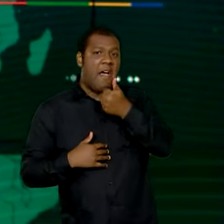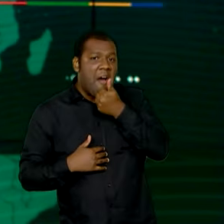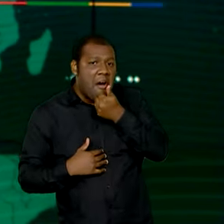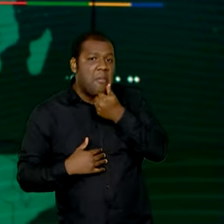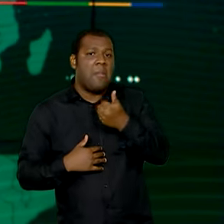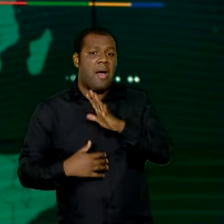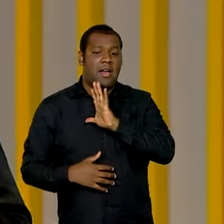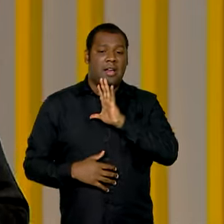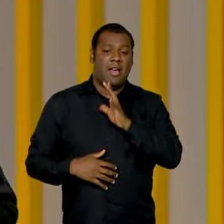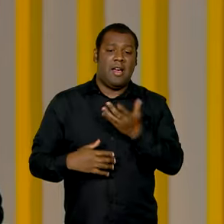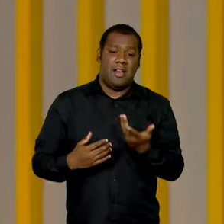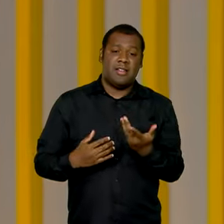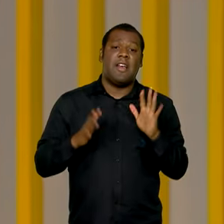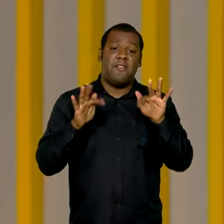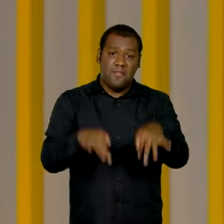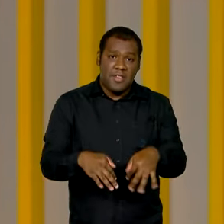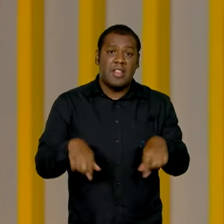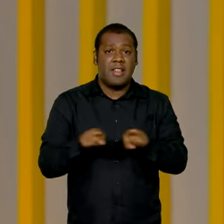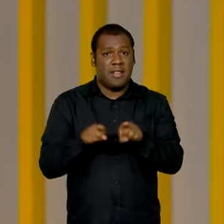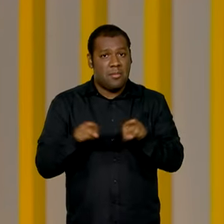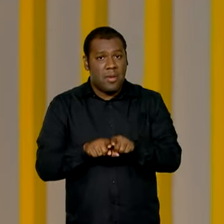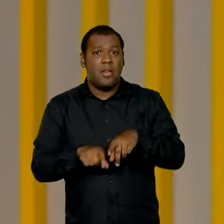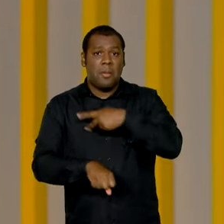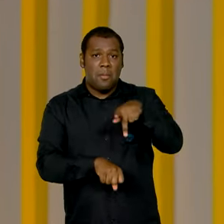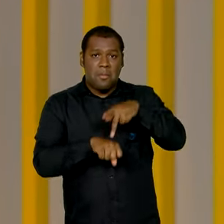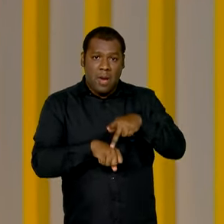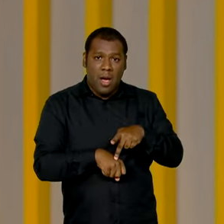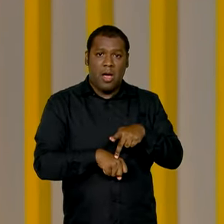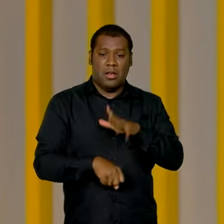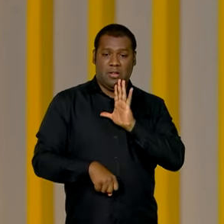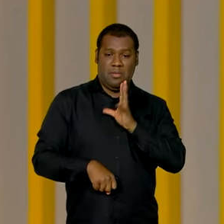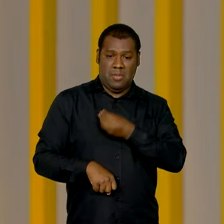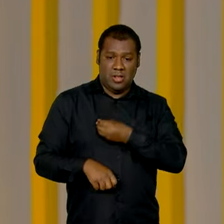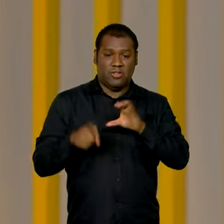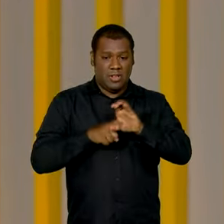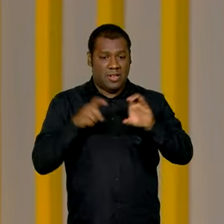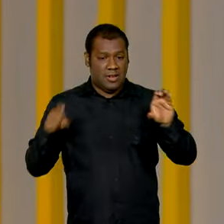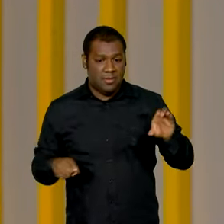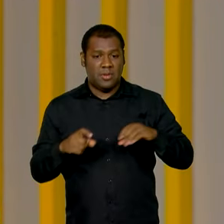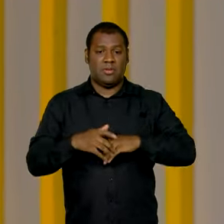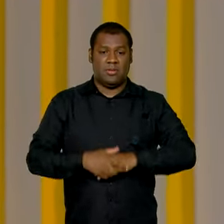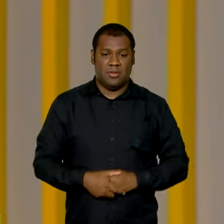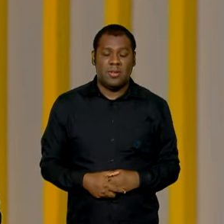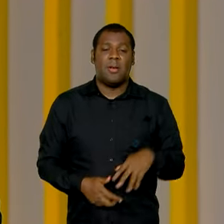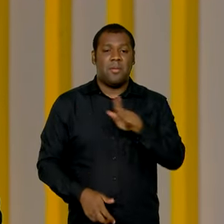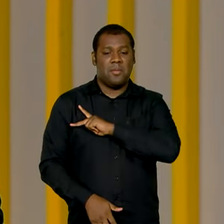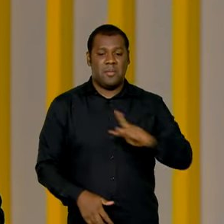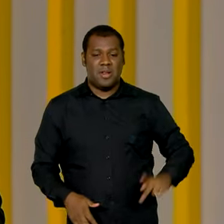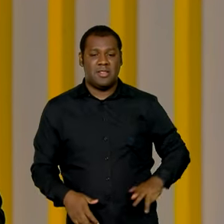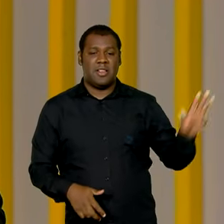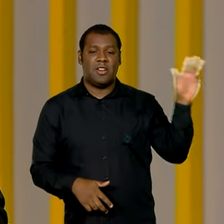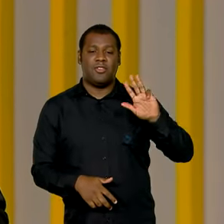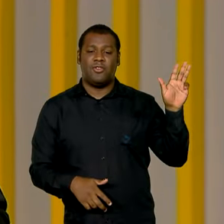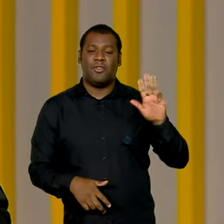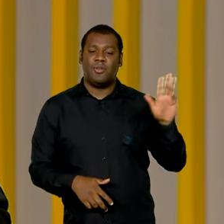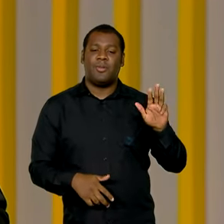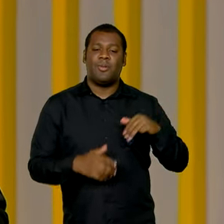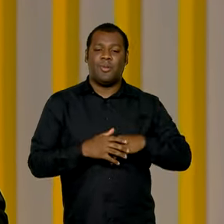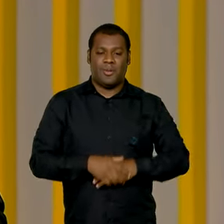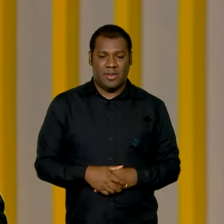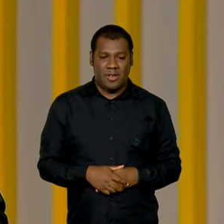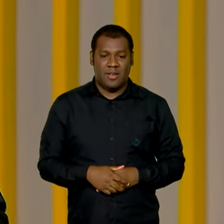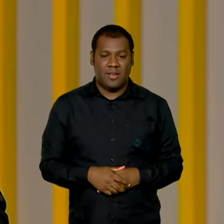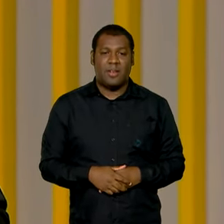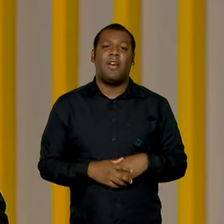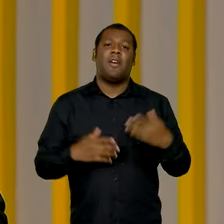independente. Veja a cobertura dessa agenda internacional do presidente Lula na reportagem da enviada especial